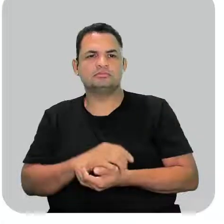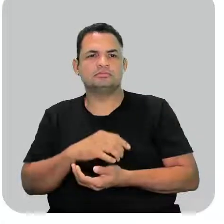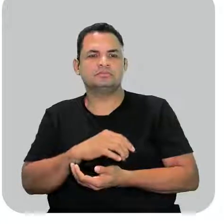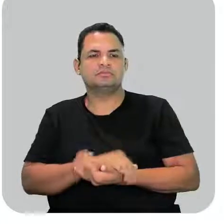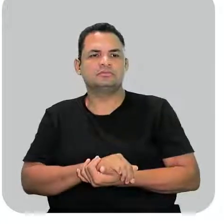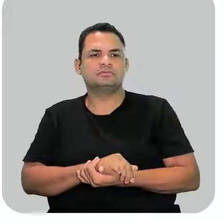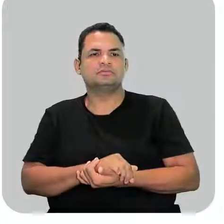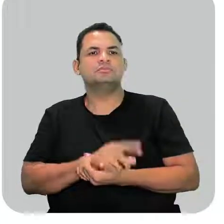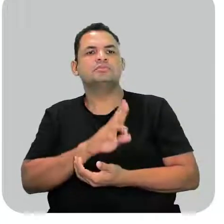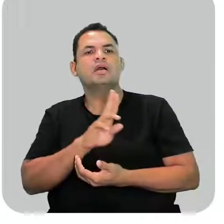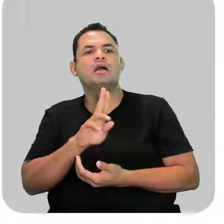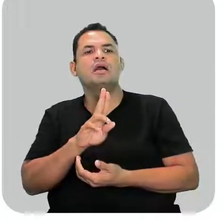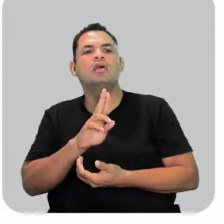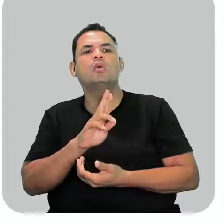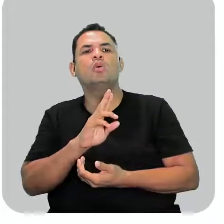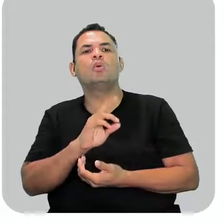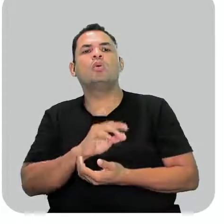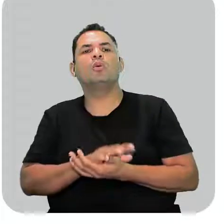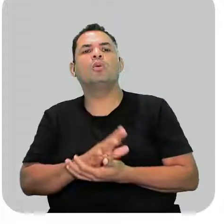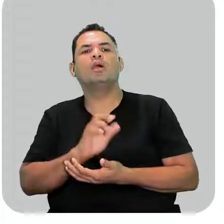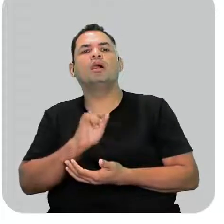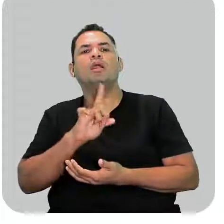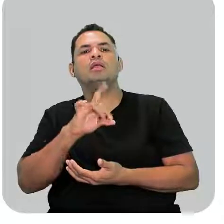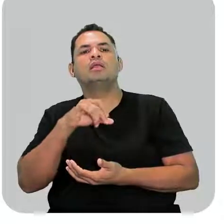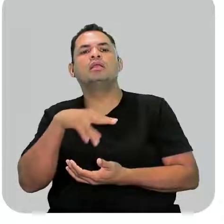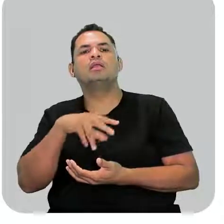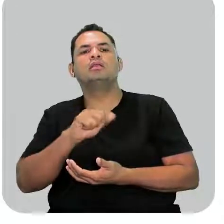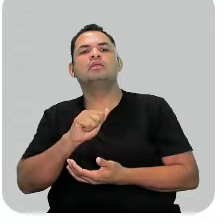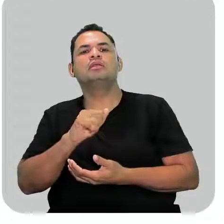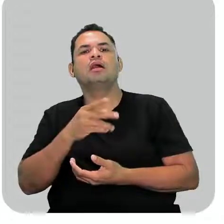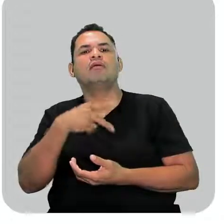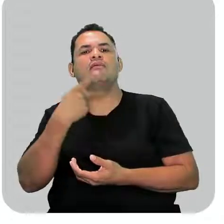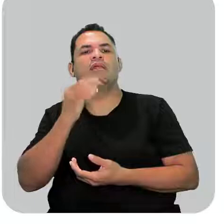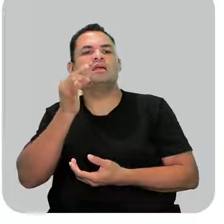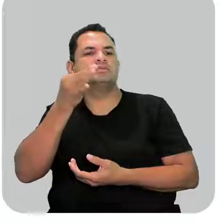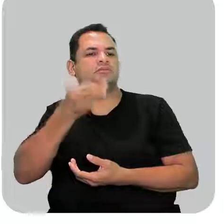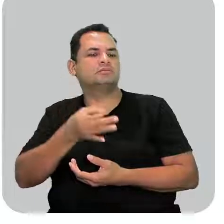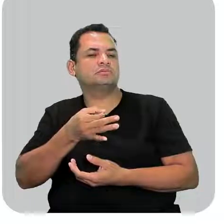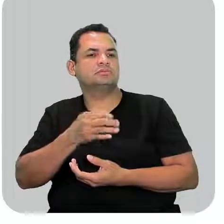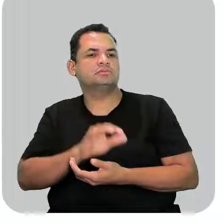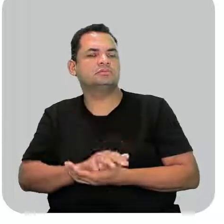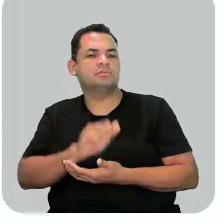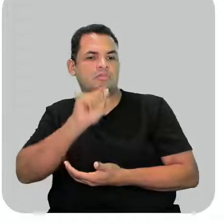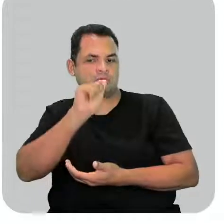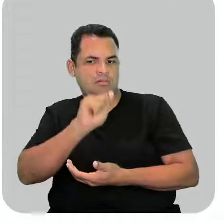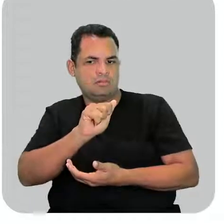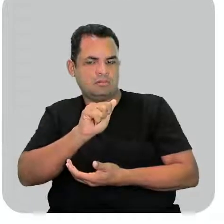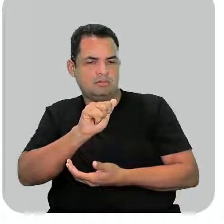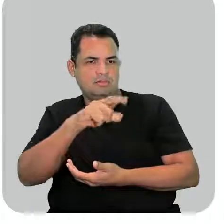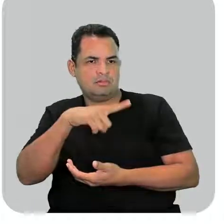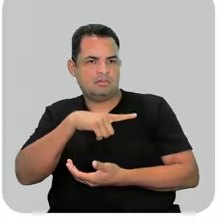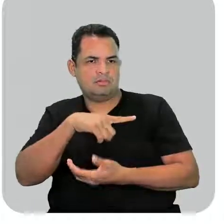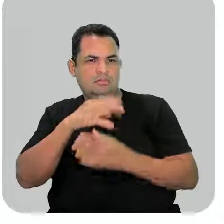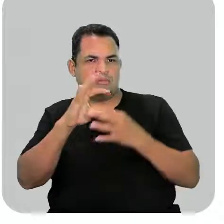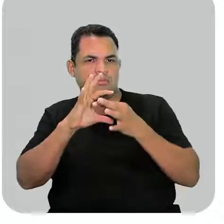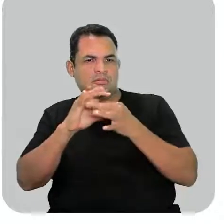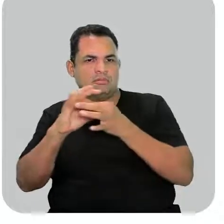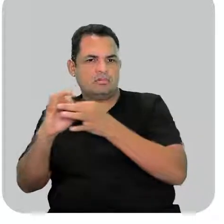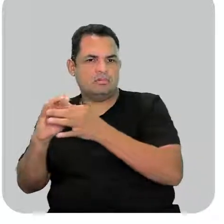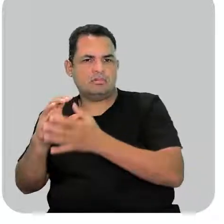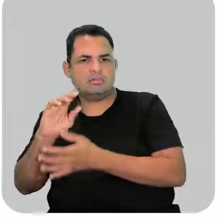ele fala, sobre a aliína, é correto afirmar que Letra A, tem cadeia